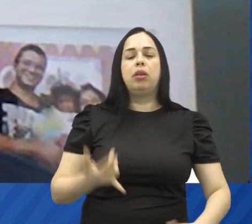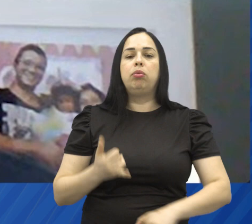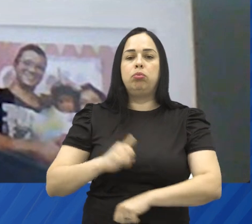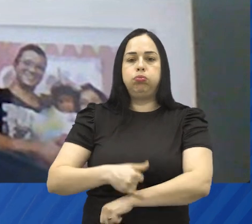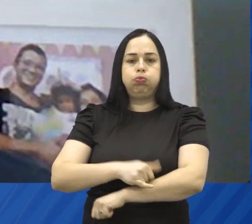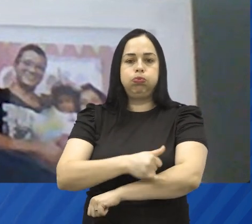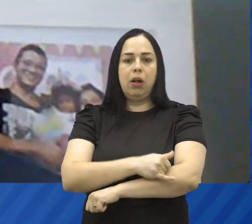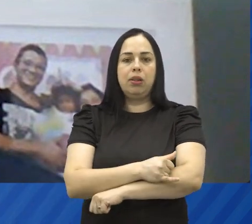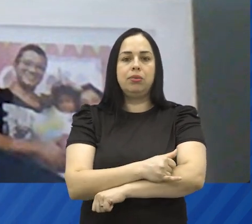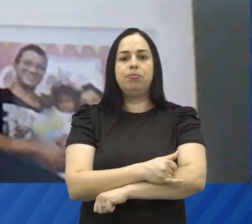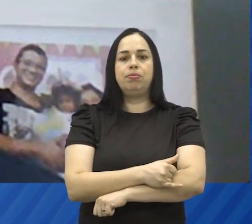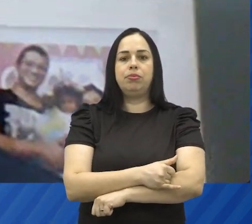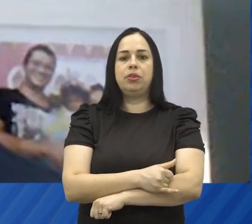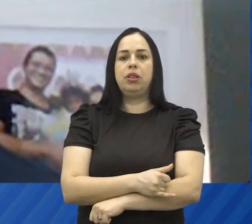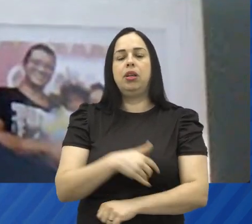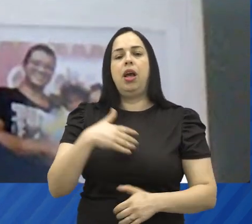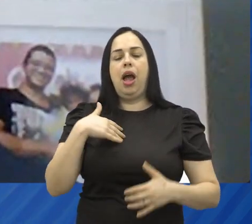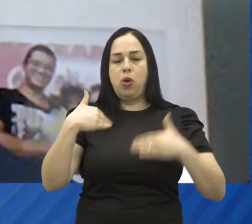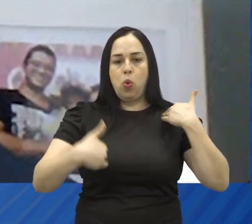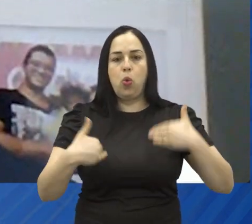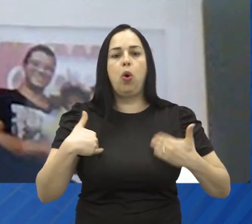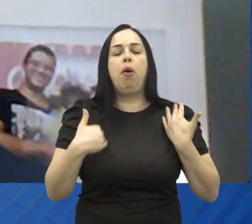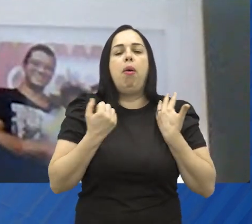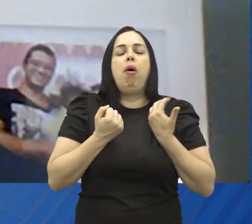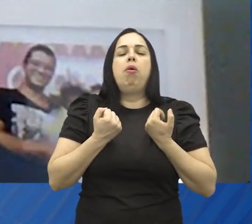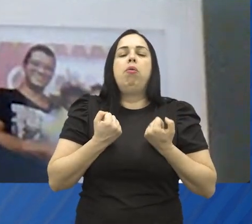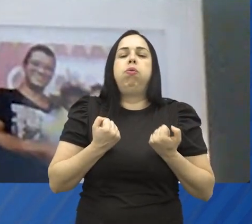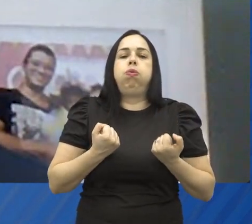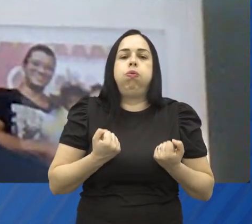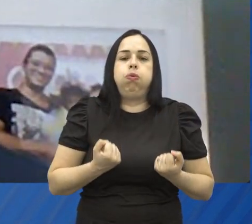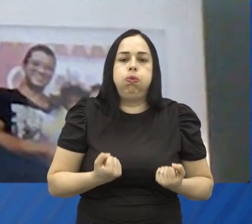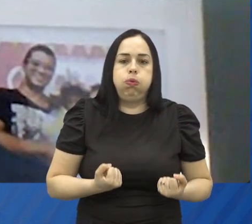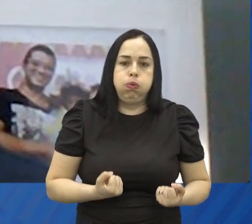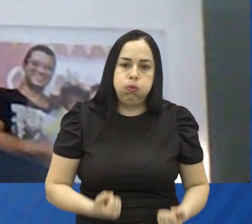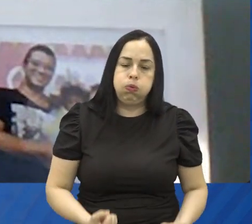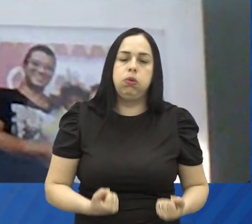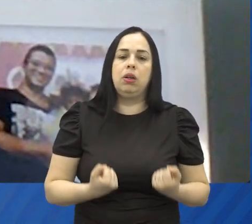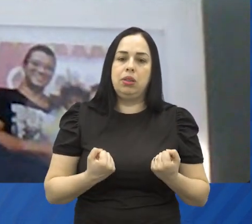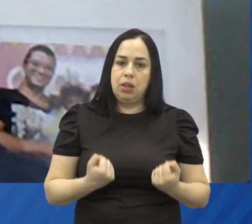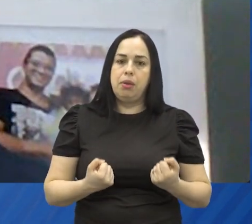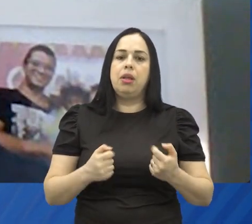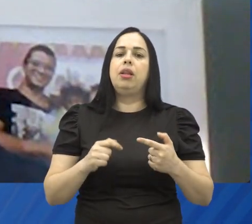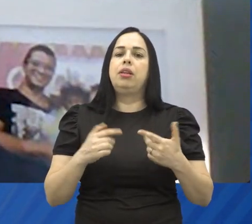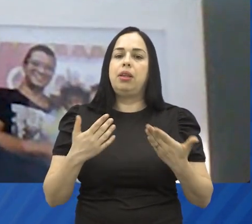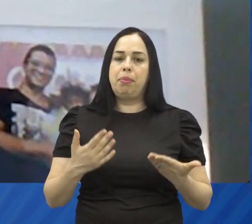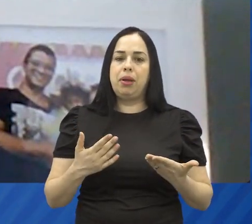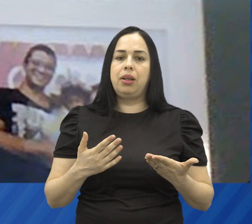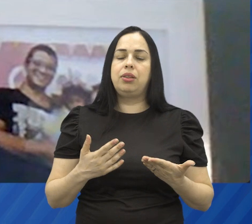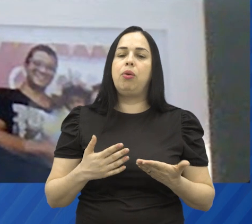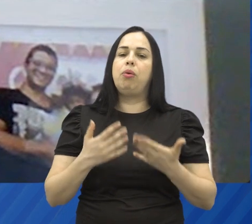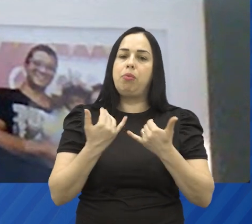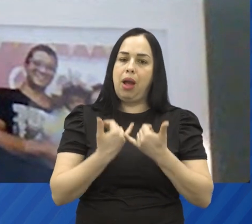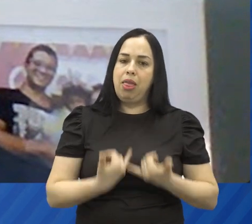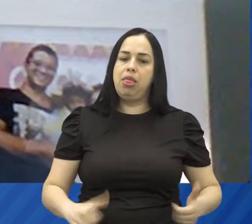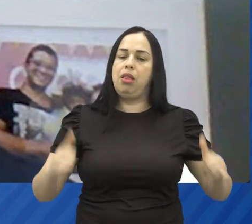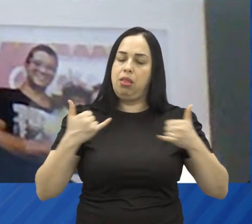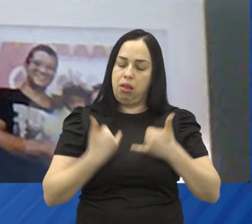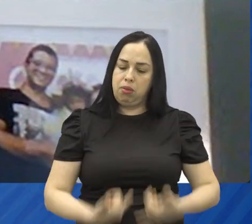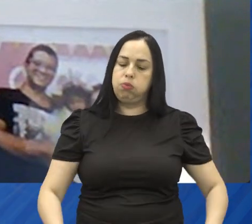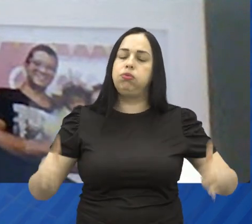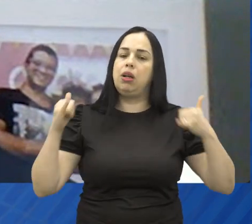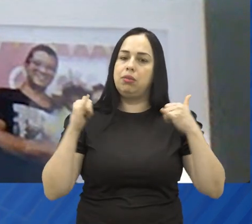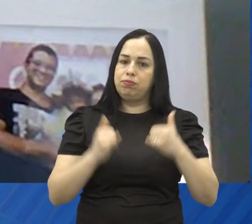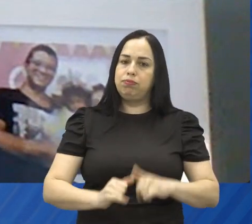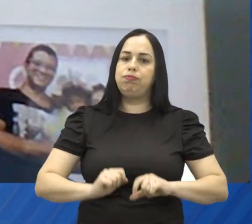também. Ele termina sobrecarregando o seu organismo em todos os sentidos, fazendo com que haja um desgaste